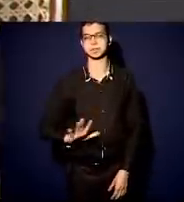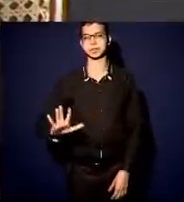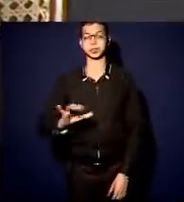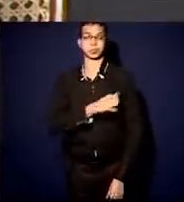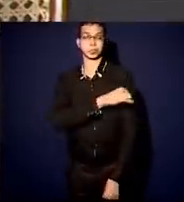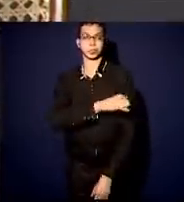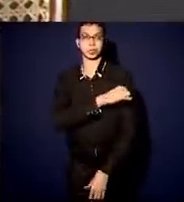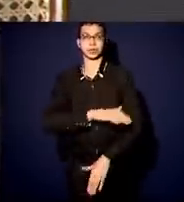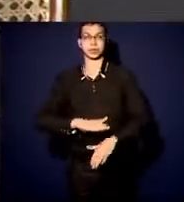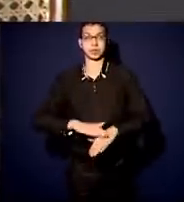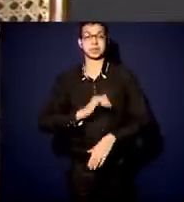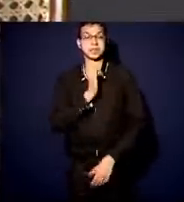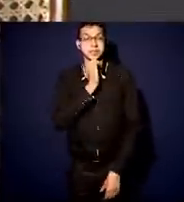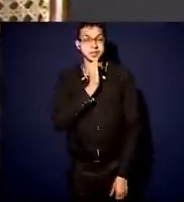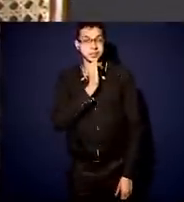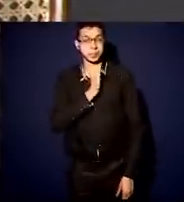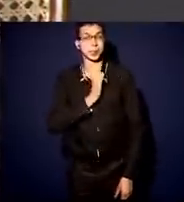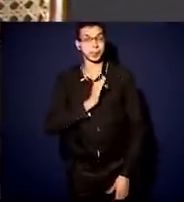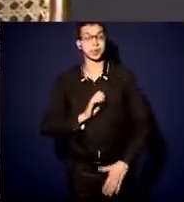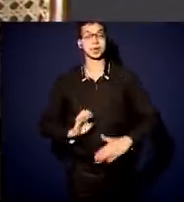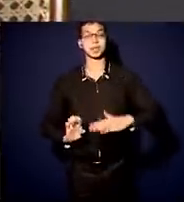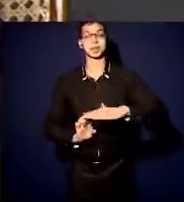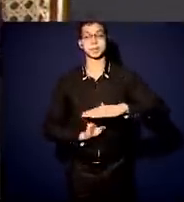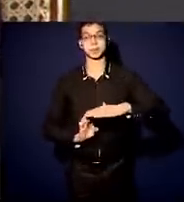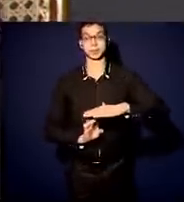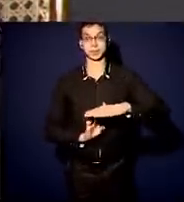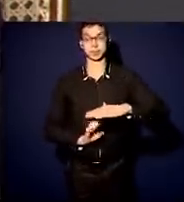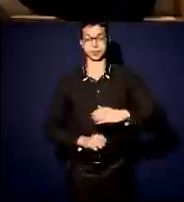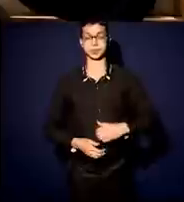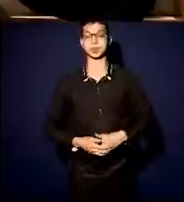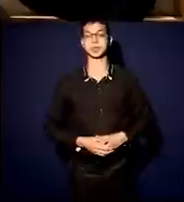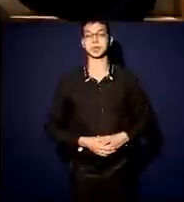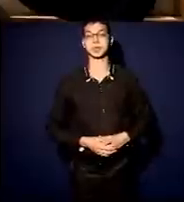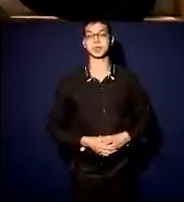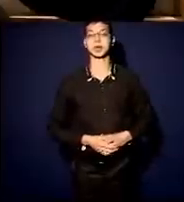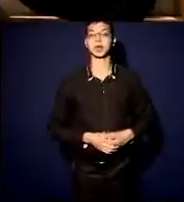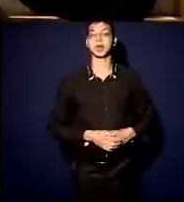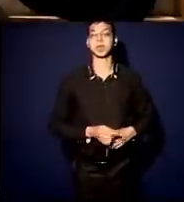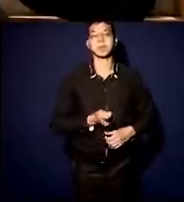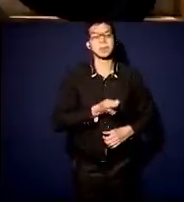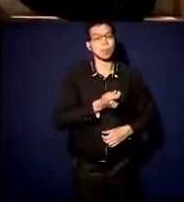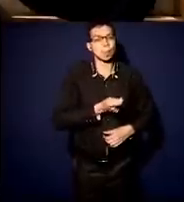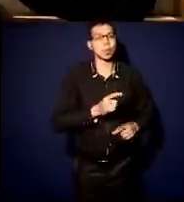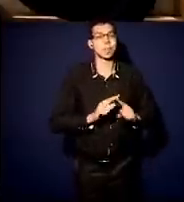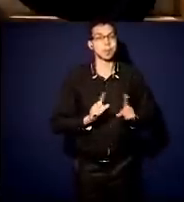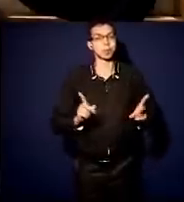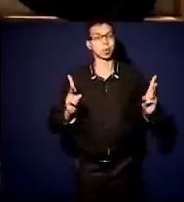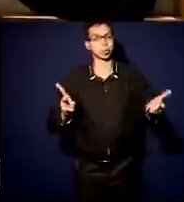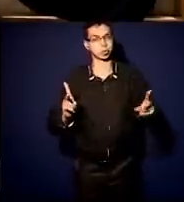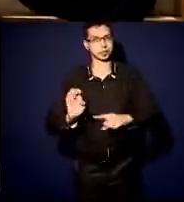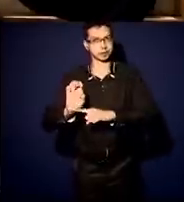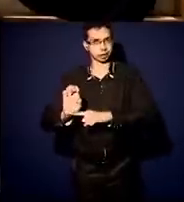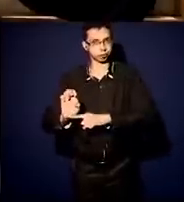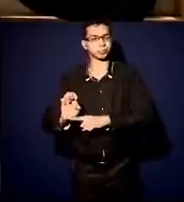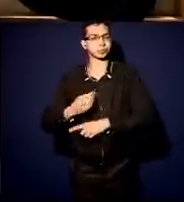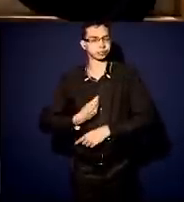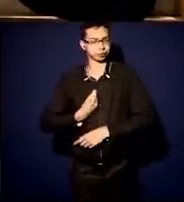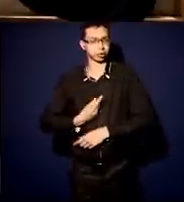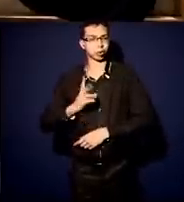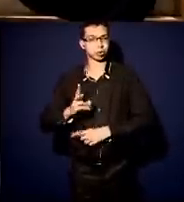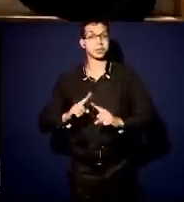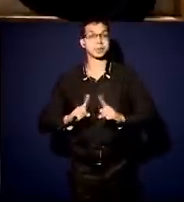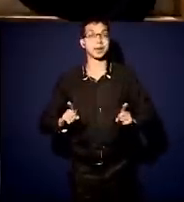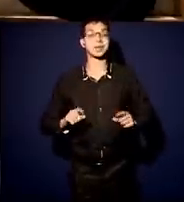Janeiro, por exemplo, foi uma concessão. A empresa diminuiu o seu escopo, mas ela continua existindo, a empresa estatal fizeram uma concessão. Nós